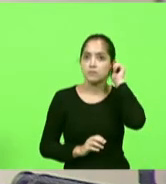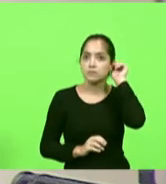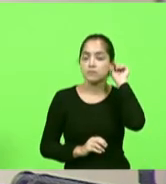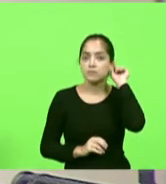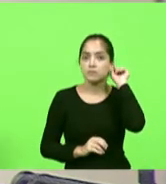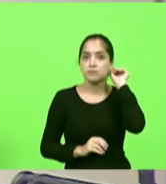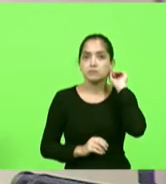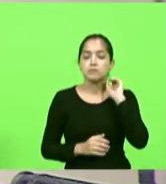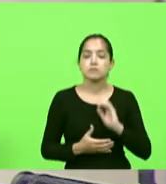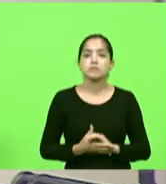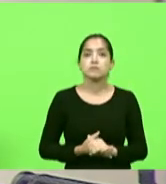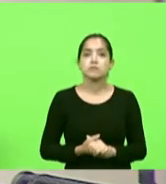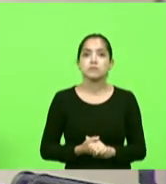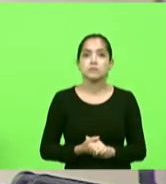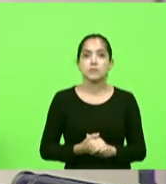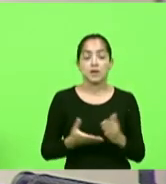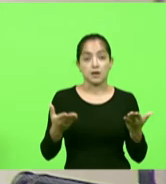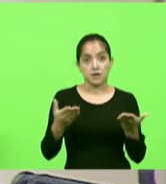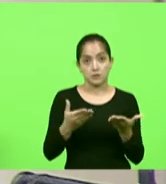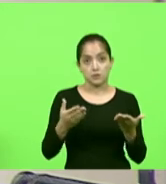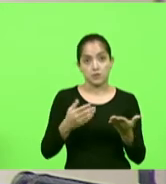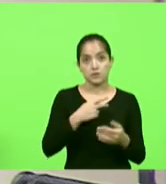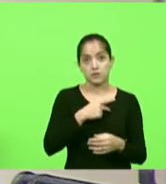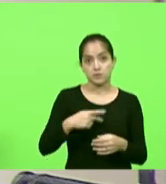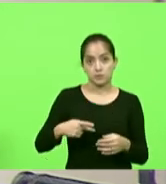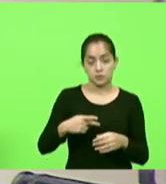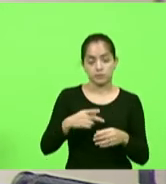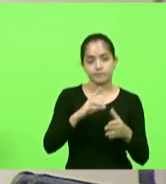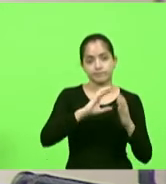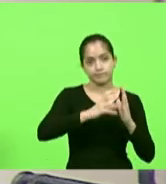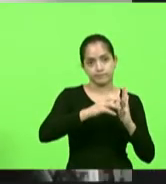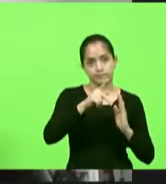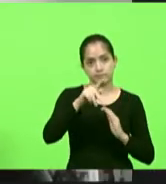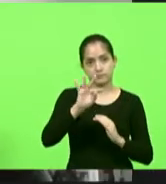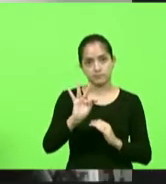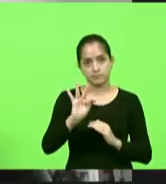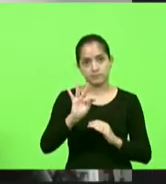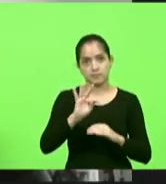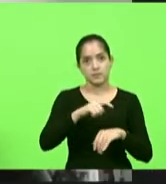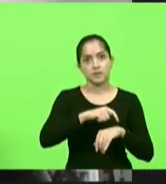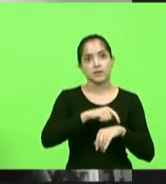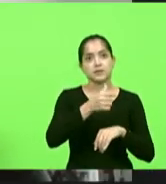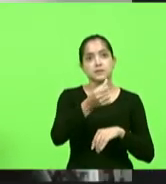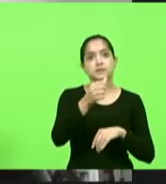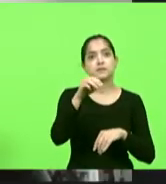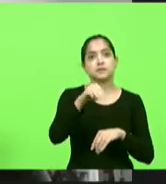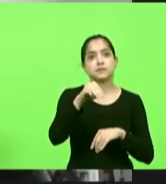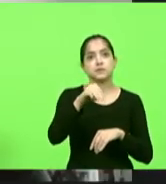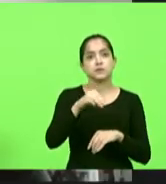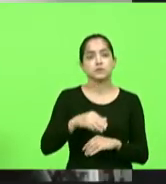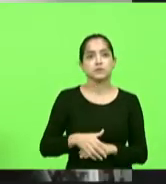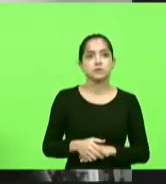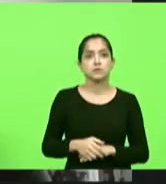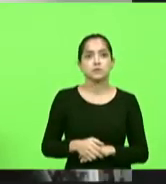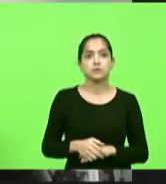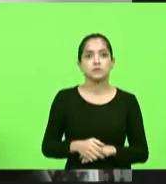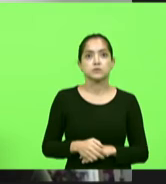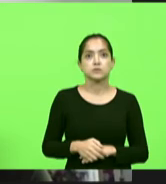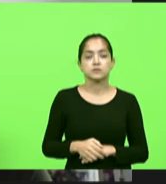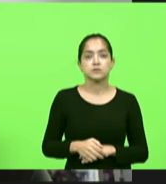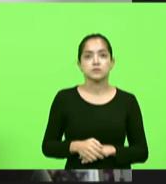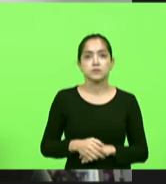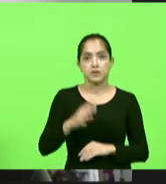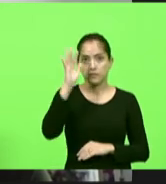Mota partindo dos trabalhadores por seis minutos Fabiano da Luz presidente da